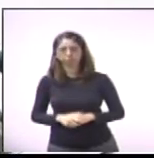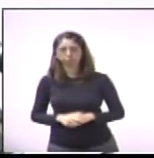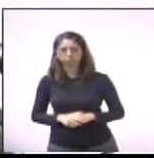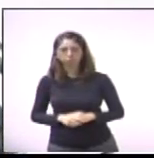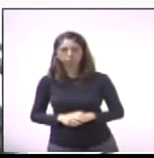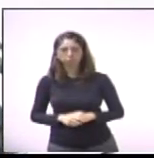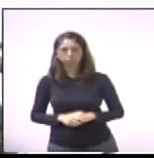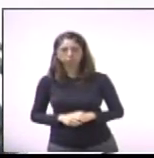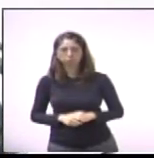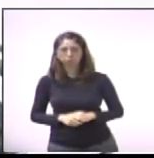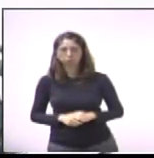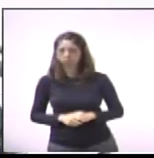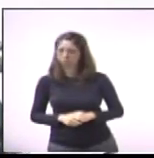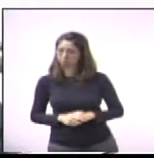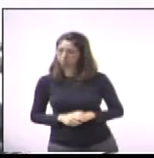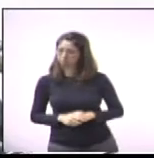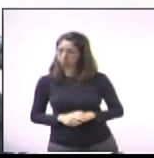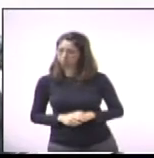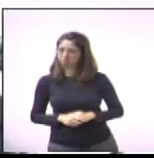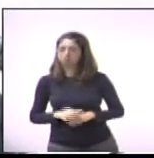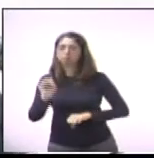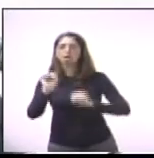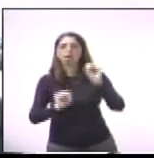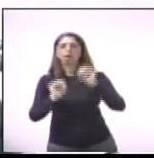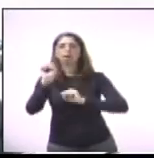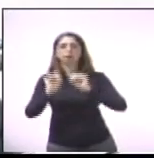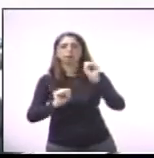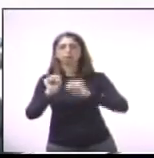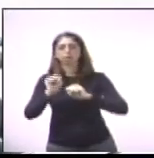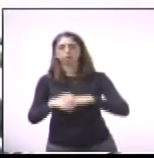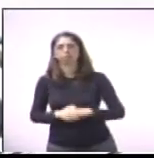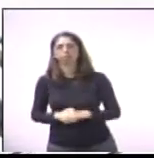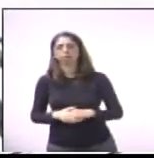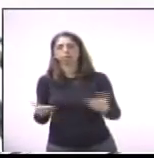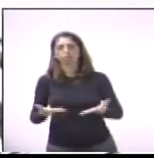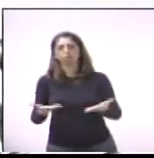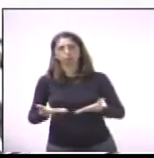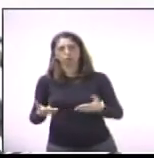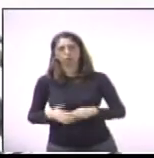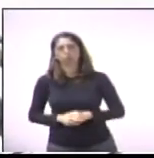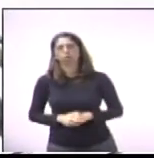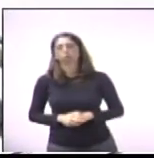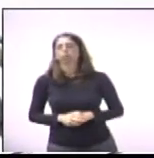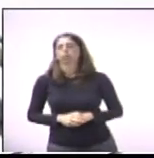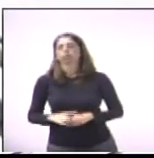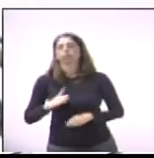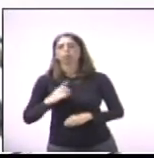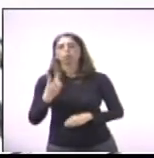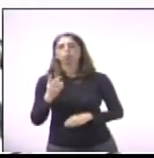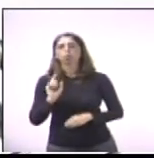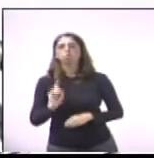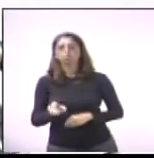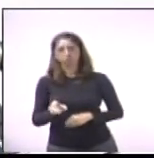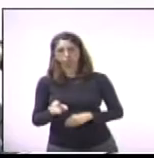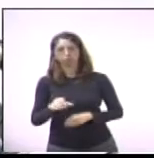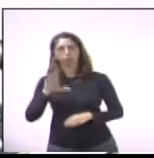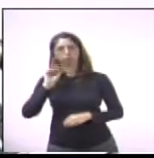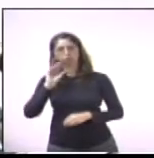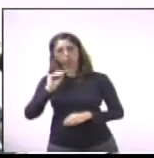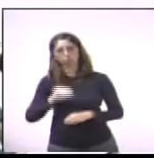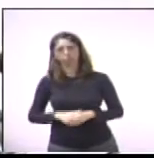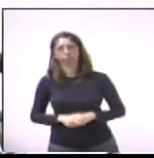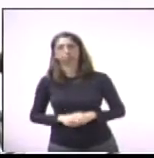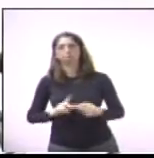uma média hoje só de manutenção da mais de 2 mil funcionários, isso é uma briga antiga nossa aqui, nossa minha, do Gustório e do Dr. João